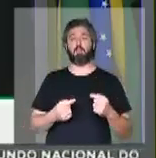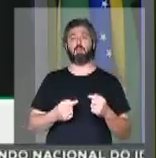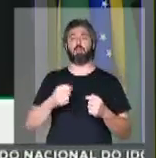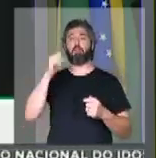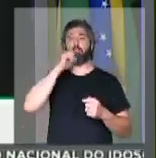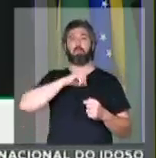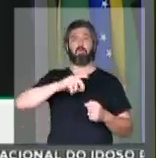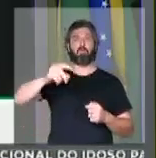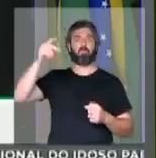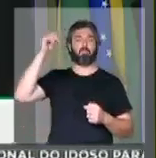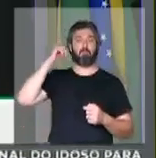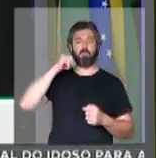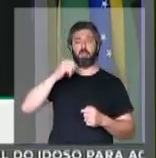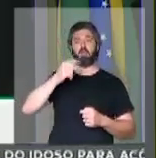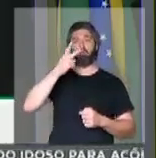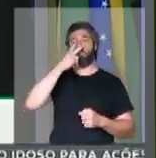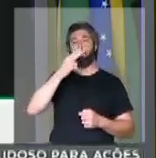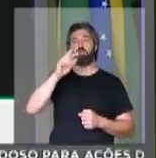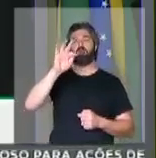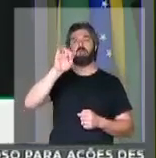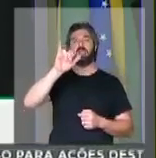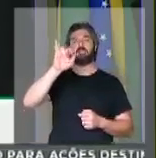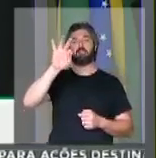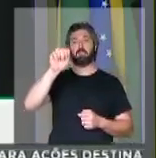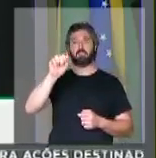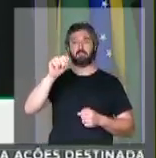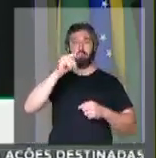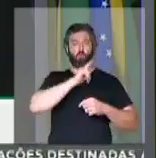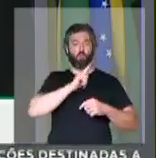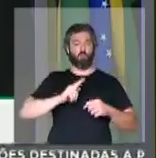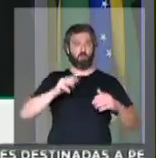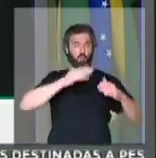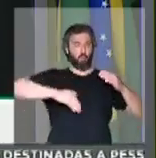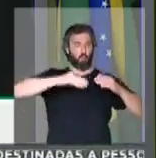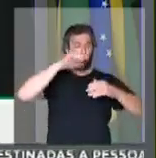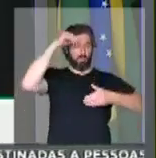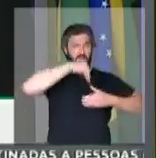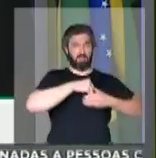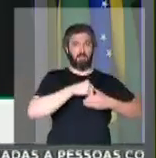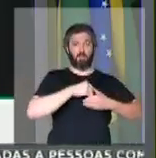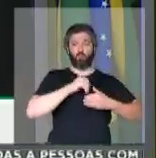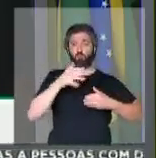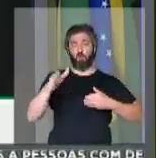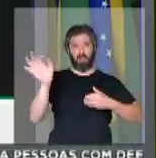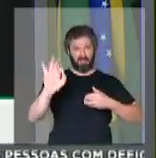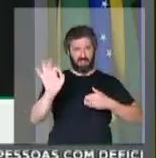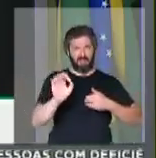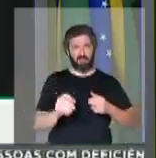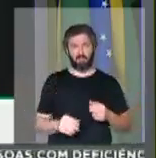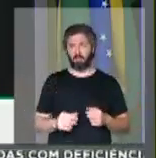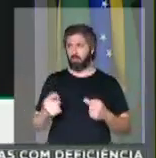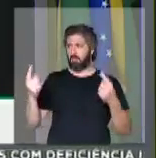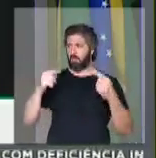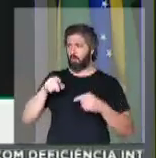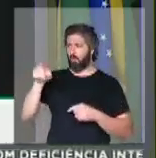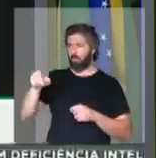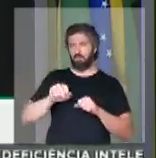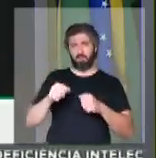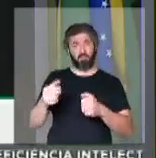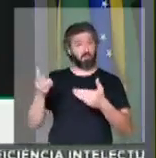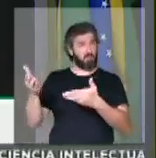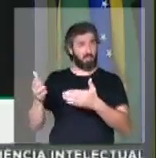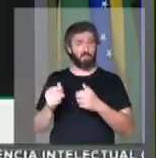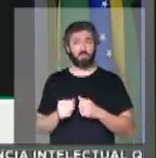velha máxima fascista, que é tudo dentro do Estado, nada fora do Estado. É isso que a oposição está